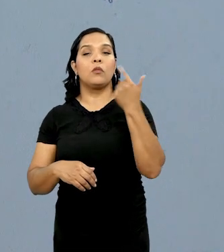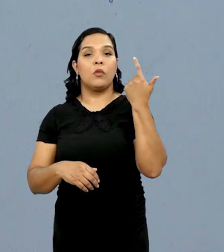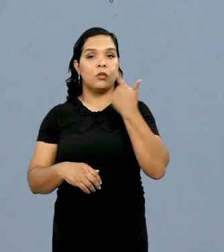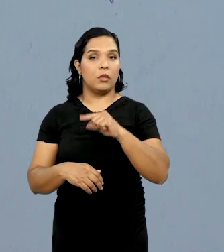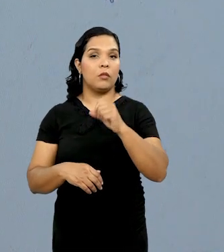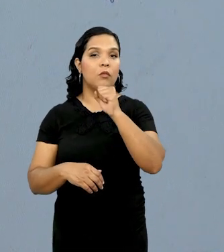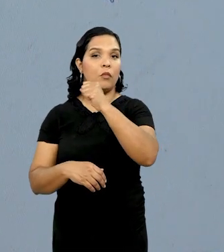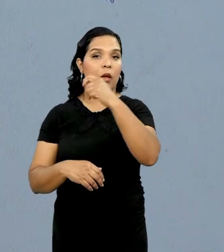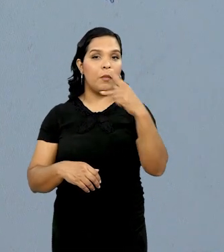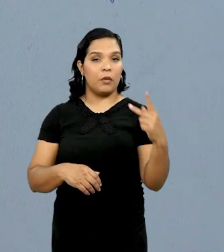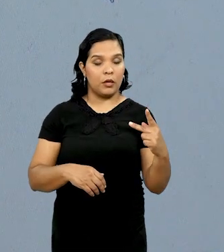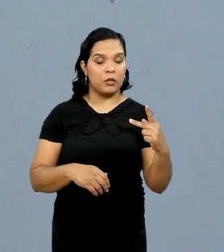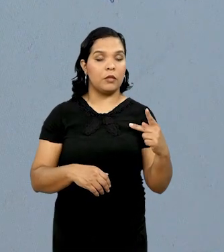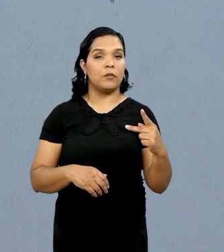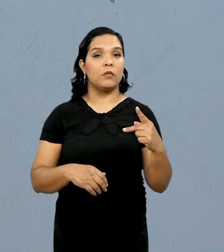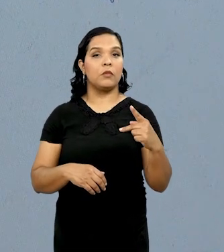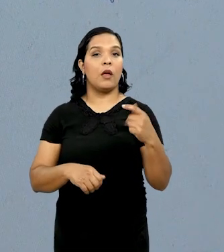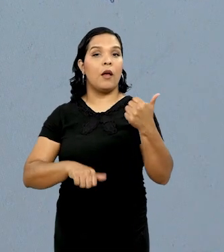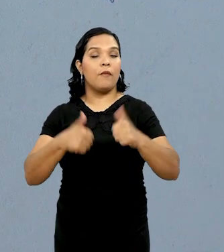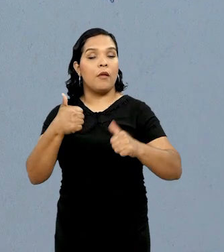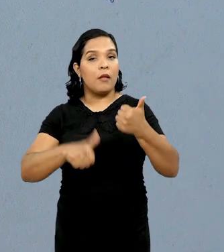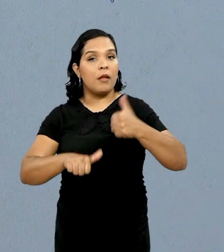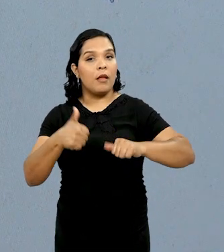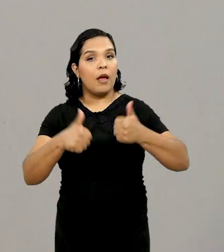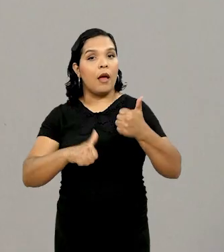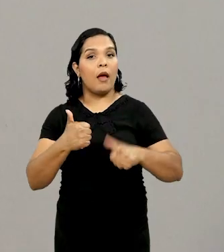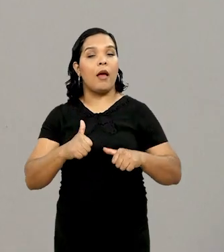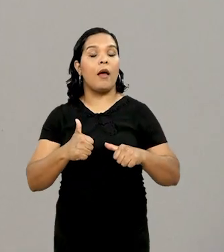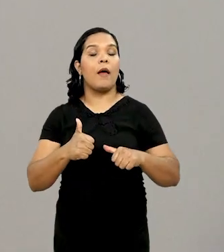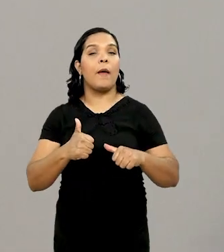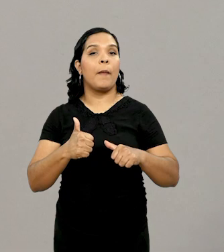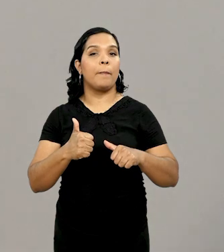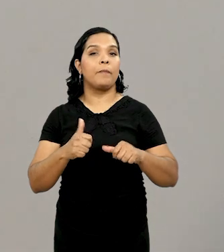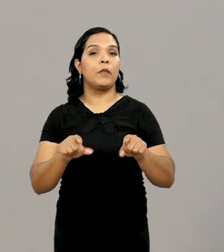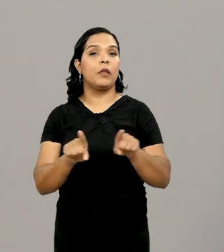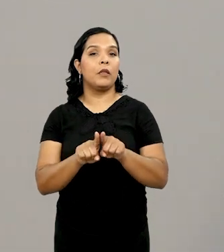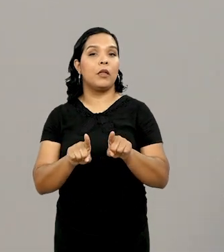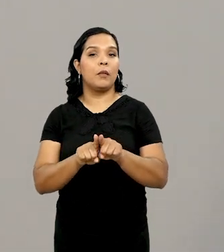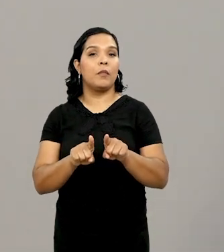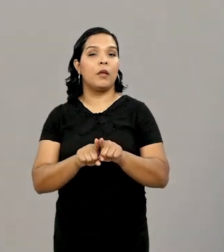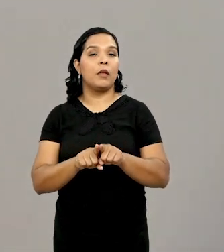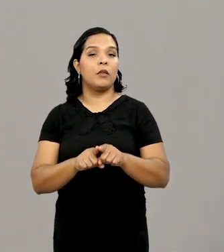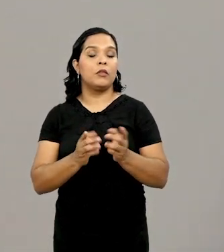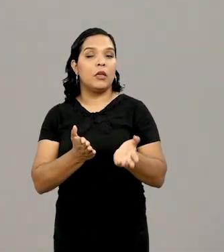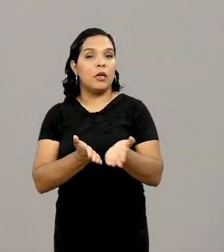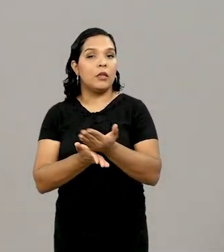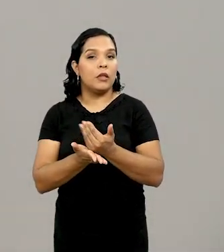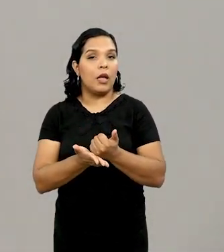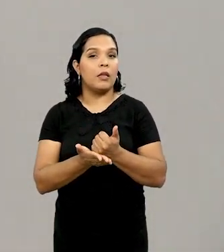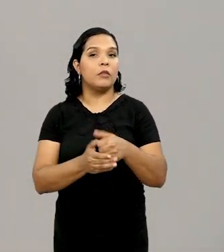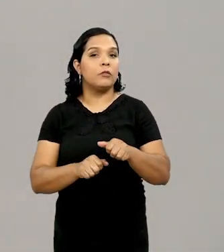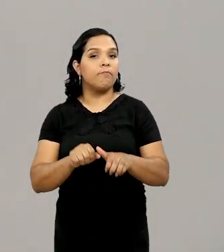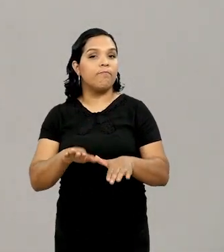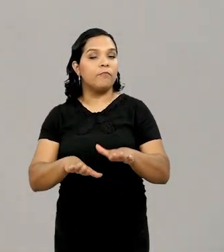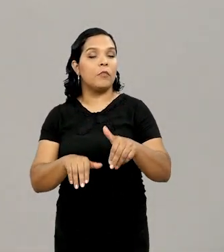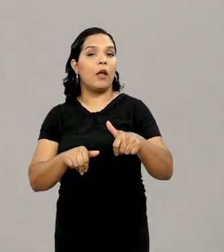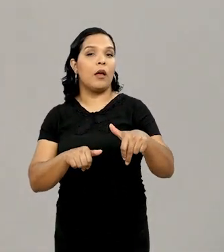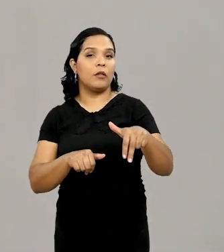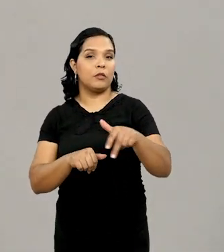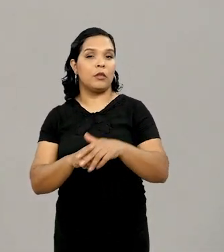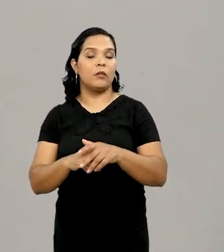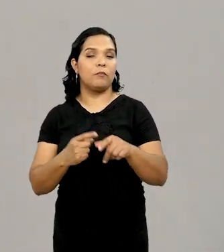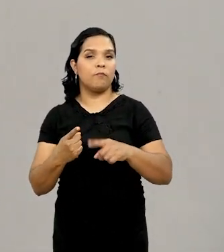avaliar dados de baropodometria, de estabilometria e de análise de marcha. Na